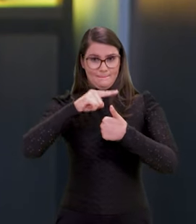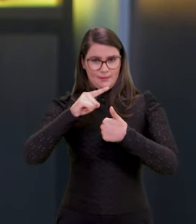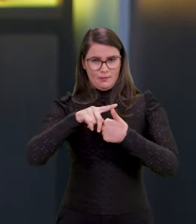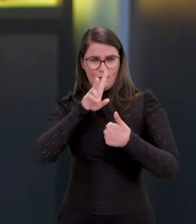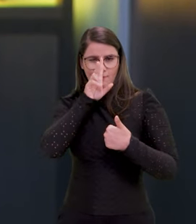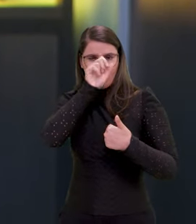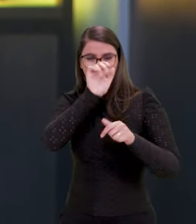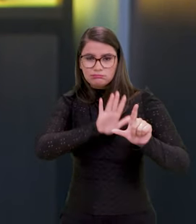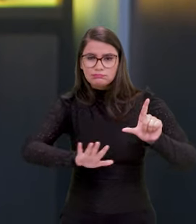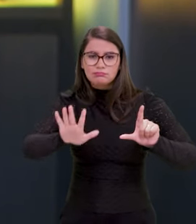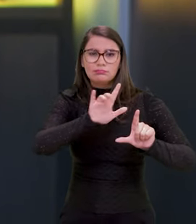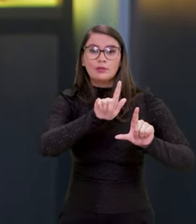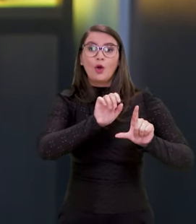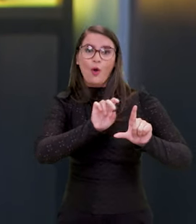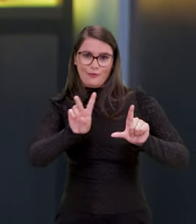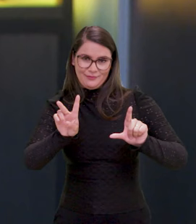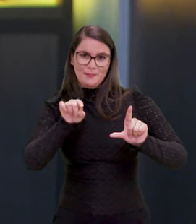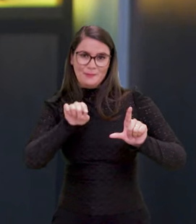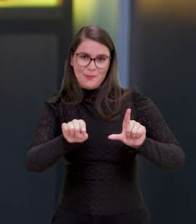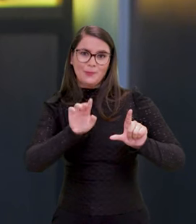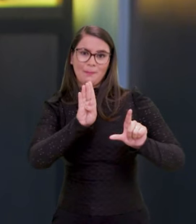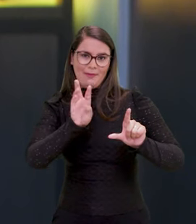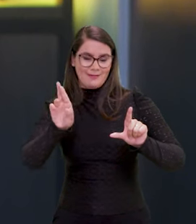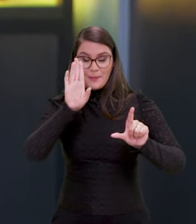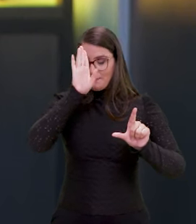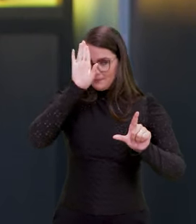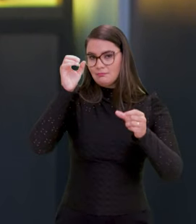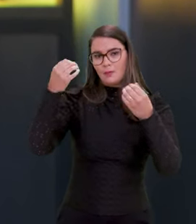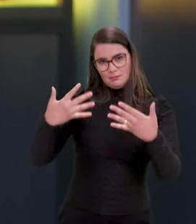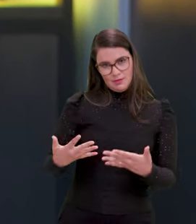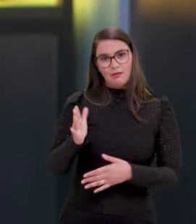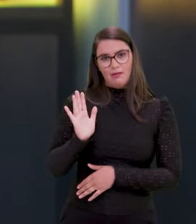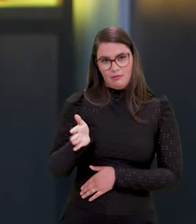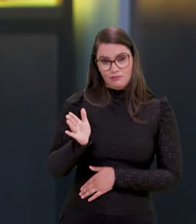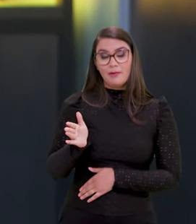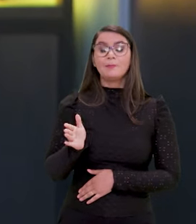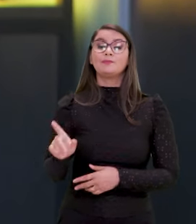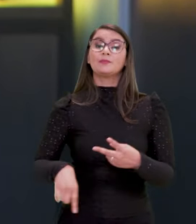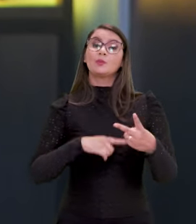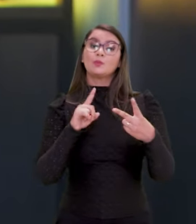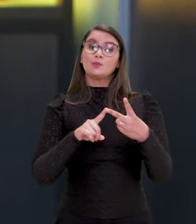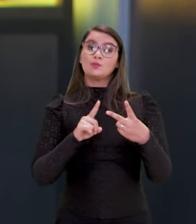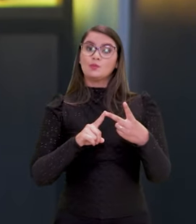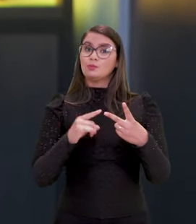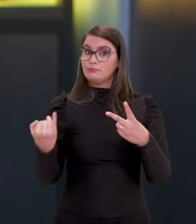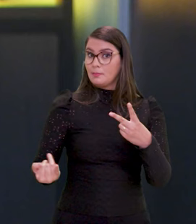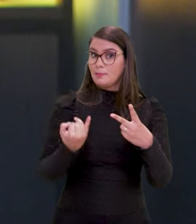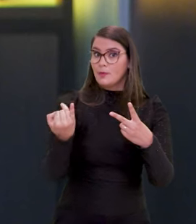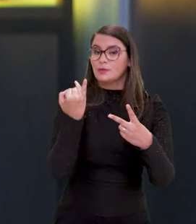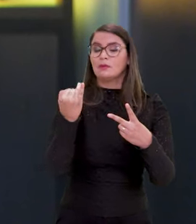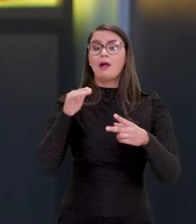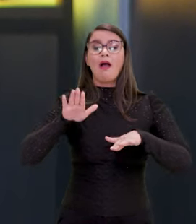fortalecimento da plataforma GovBR, que é o carro-chefe, como eu disse desde o início. A segunda questão muito